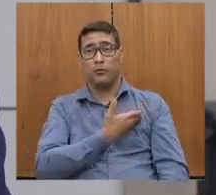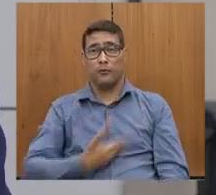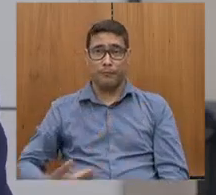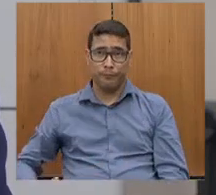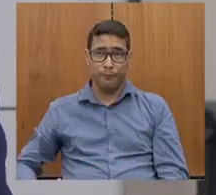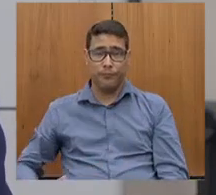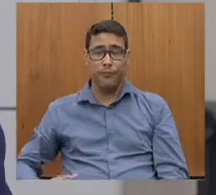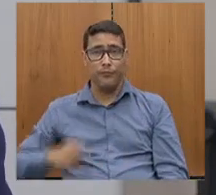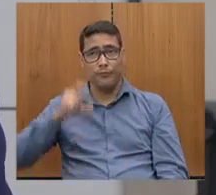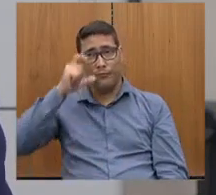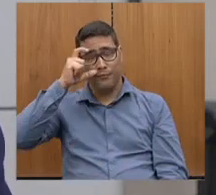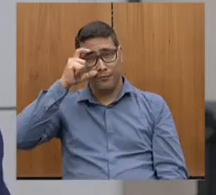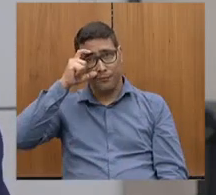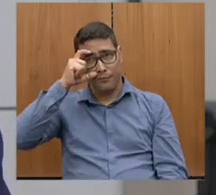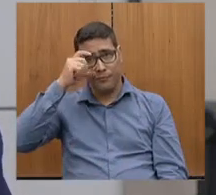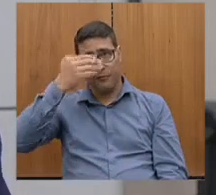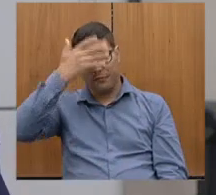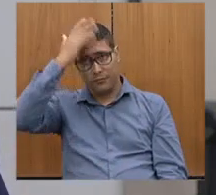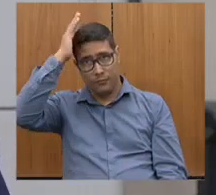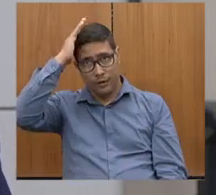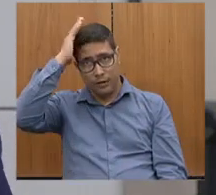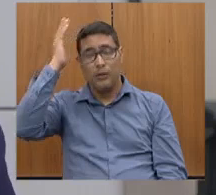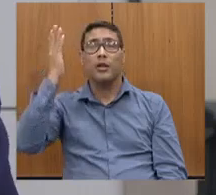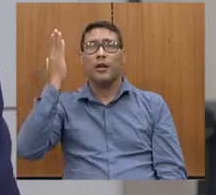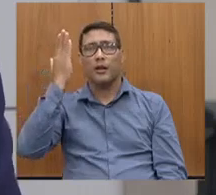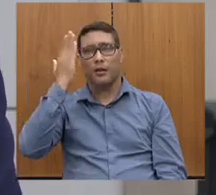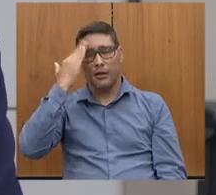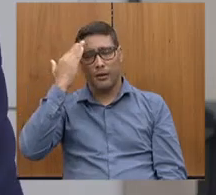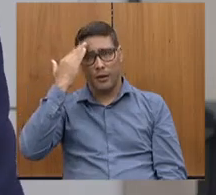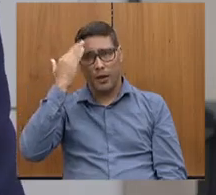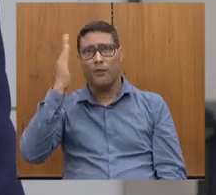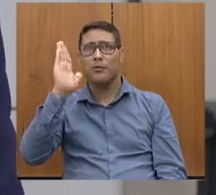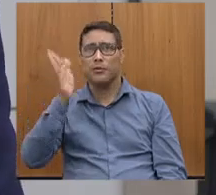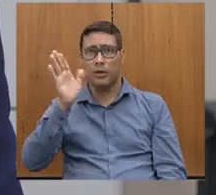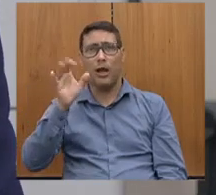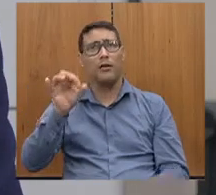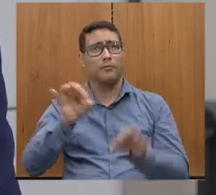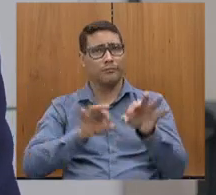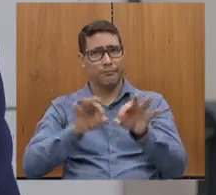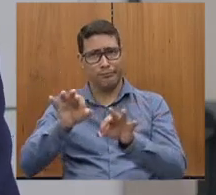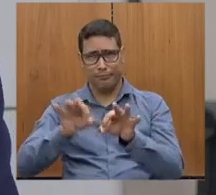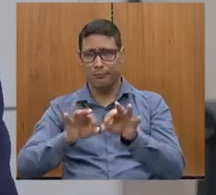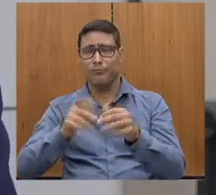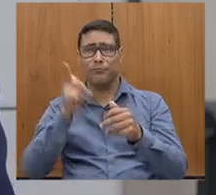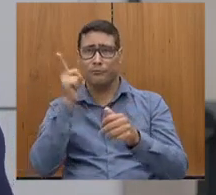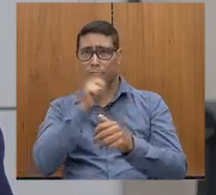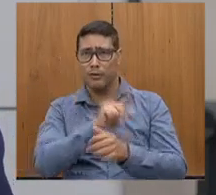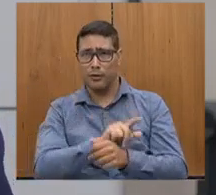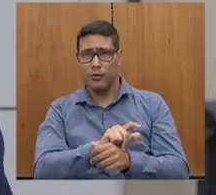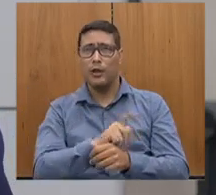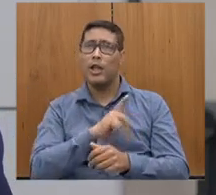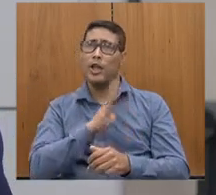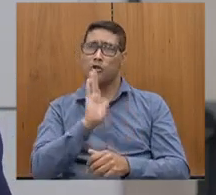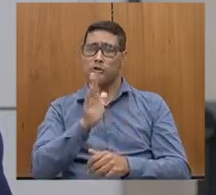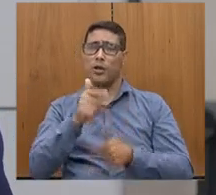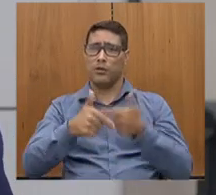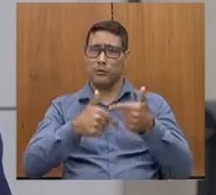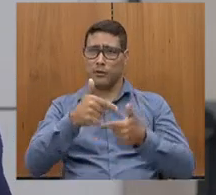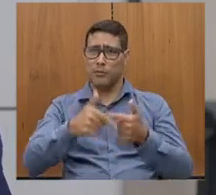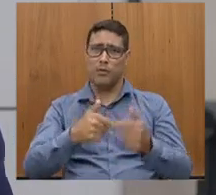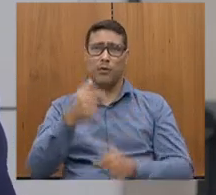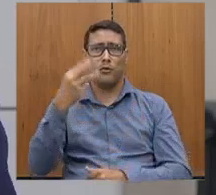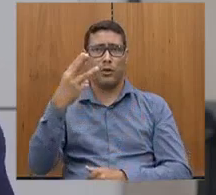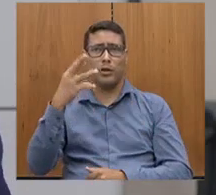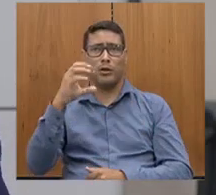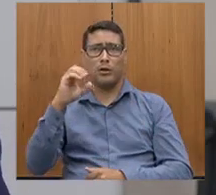equipe. E eu, que já estou na vida pública há mais de 30 anos, eu posso falar que conheço,